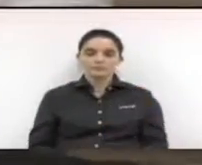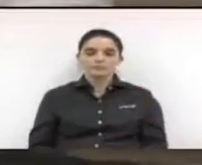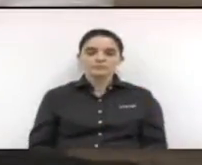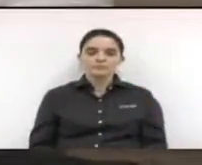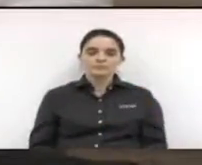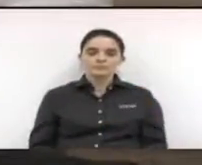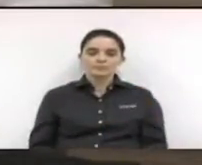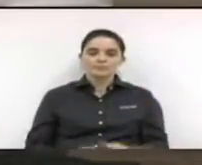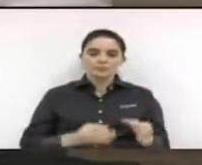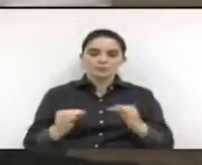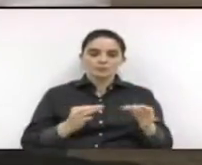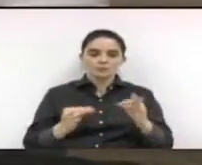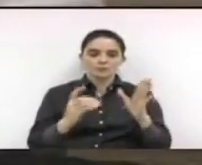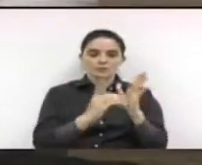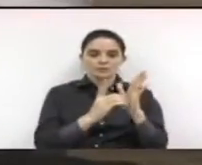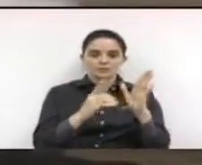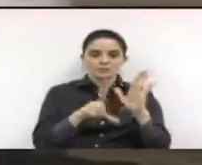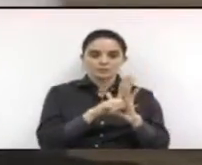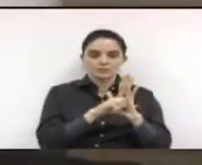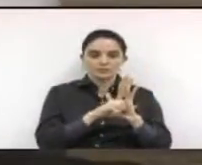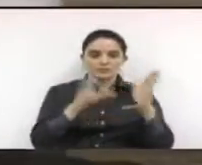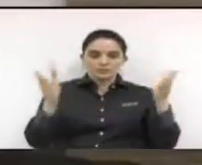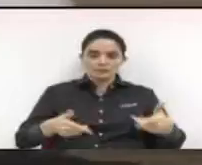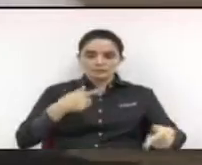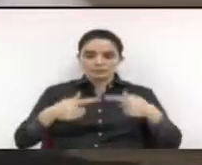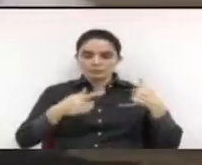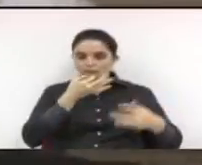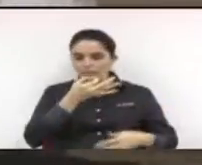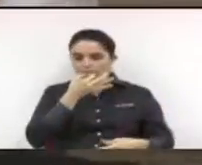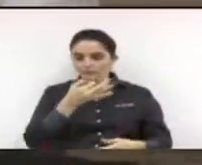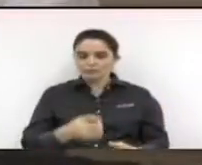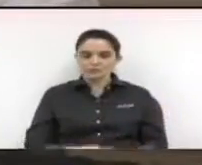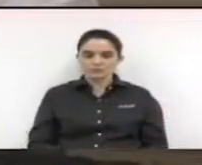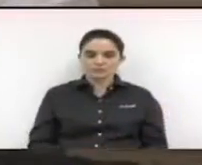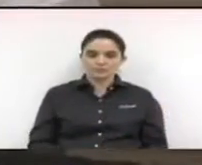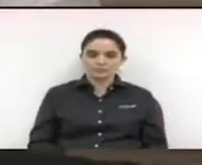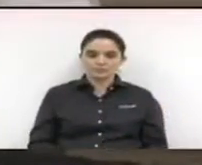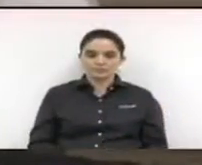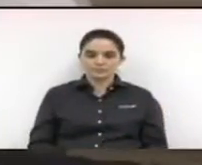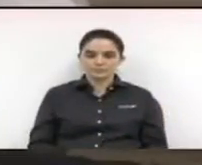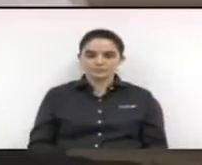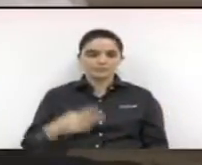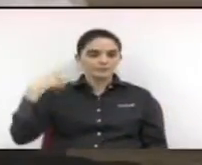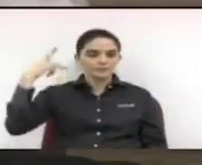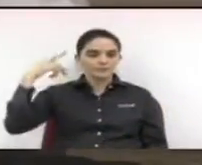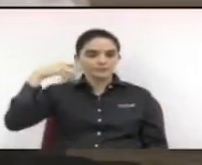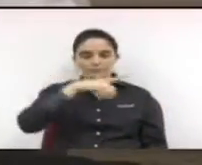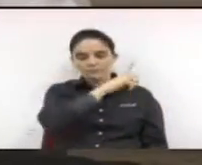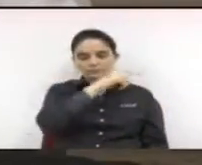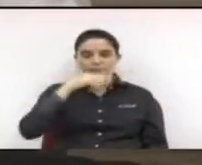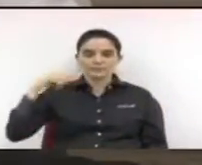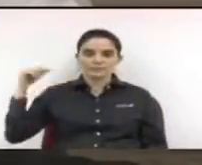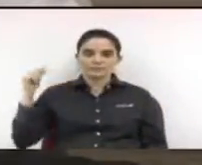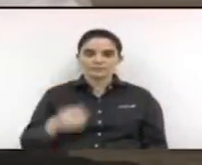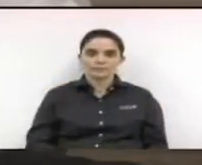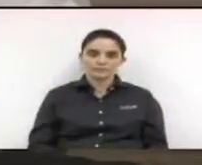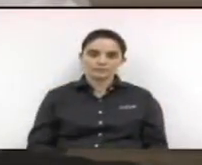favorável projeto de decreto legislativo está em discussão para discutir vereadora Mária Costa